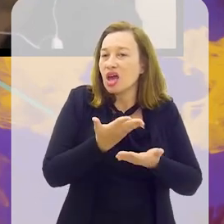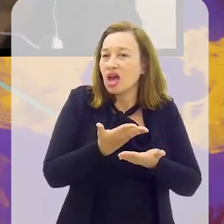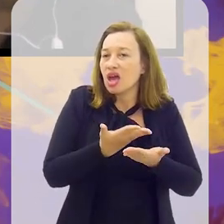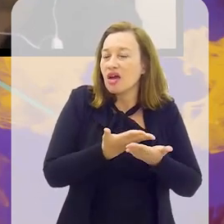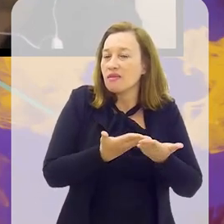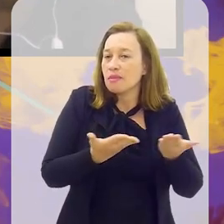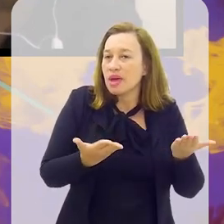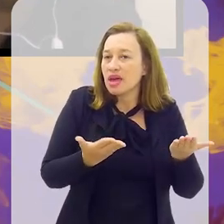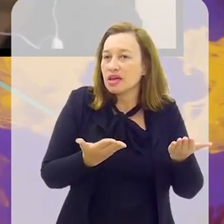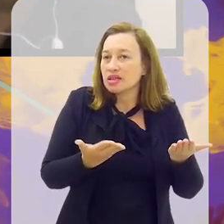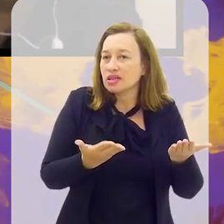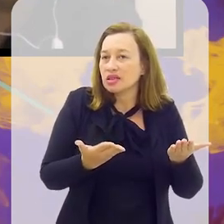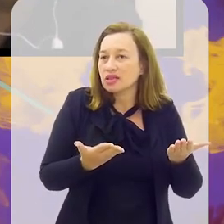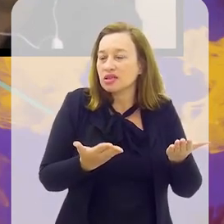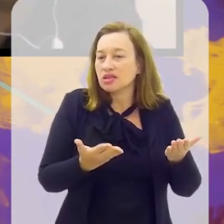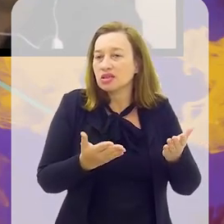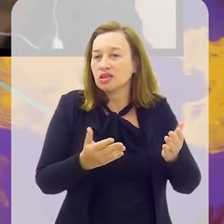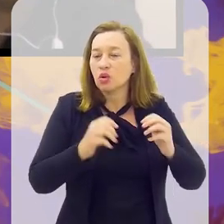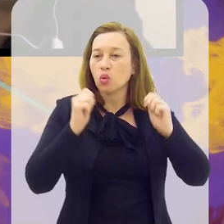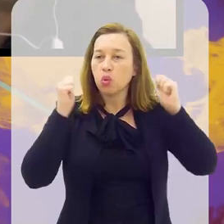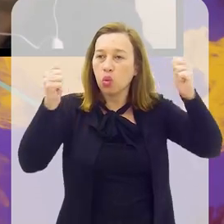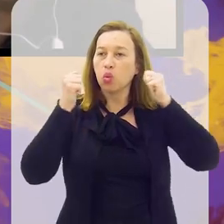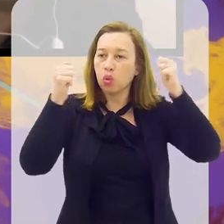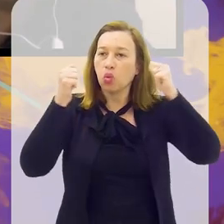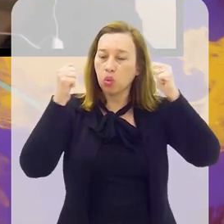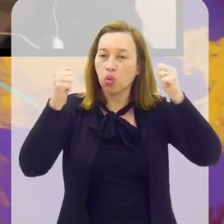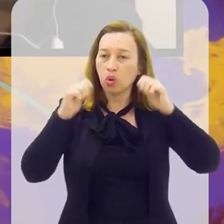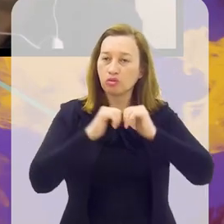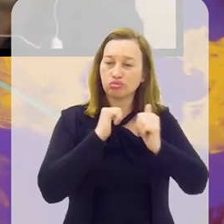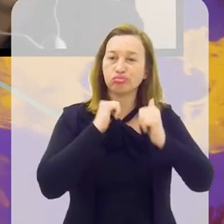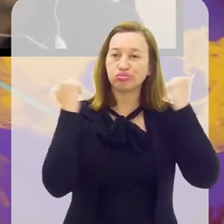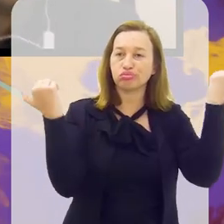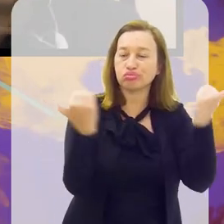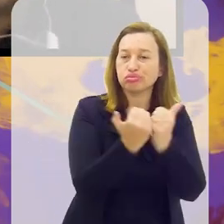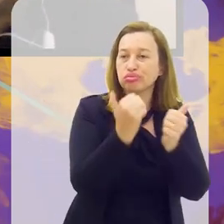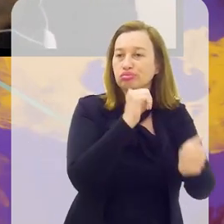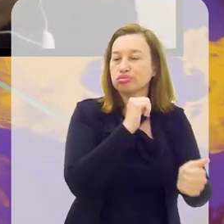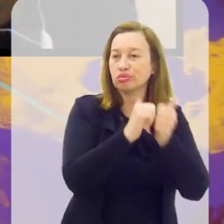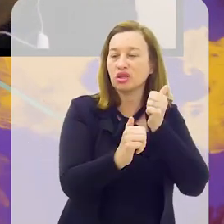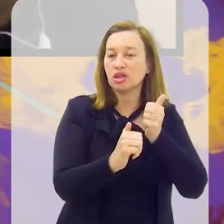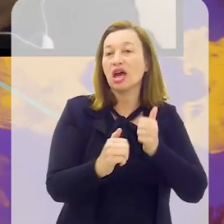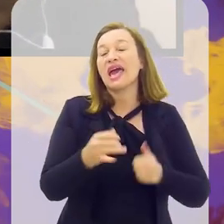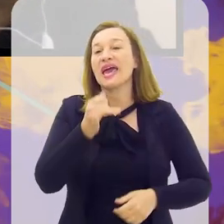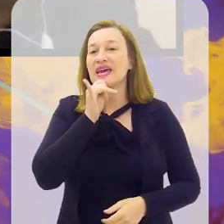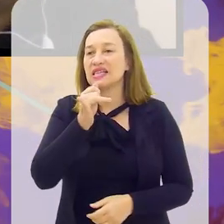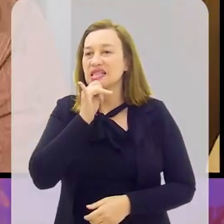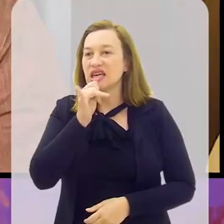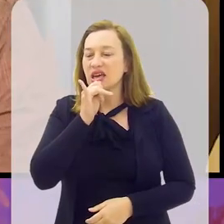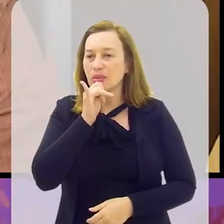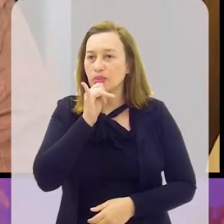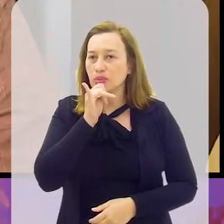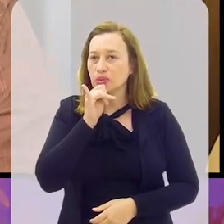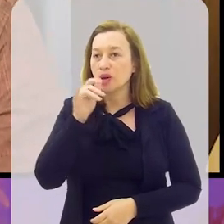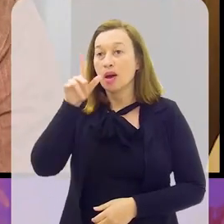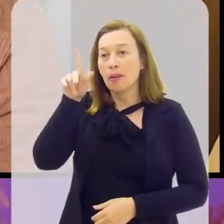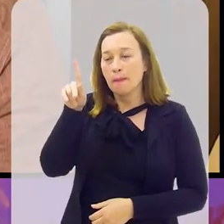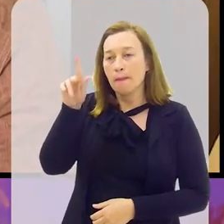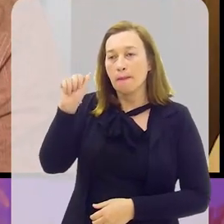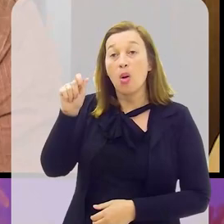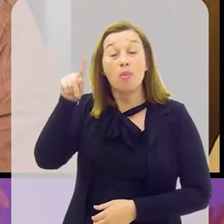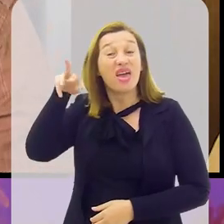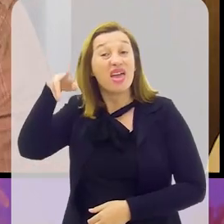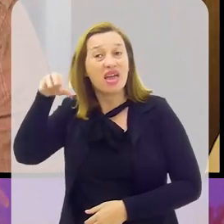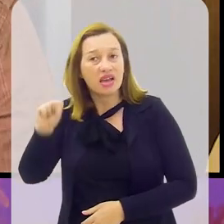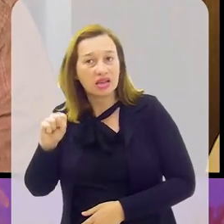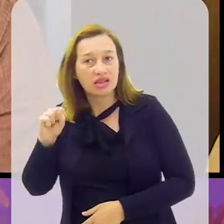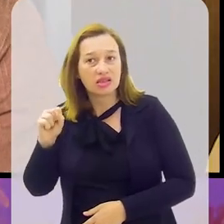da sociedade, torcida única nos estádios? Exemplo, aí em São Paulo, quando jogar um clássico, Corinthians e Palmeiras, São Paulo